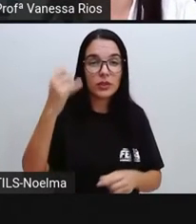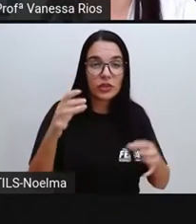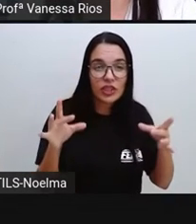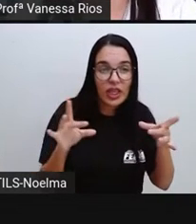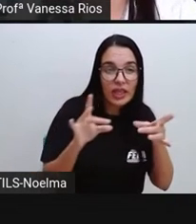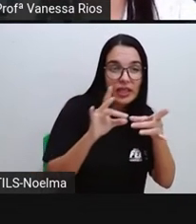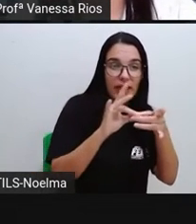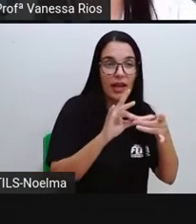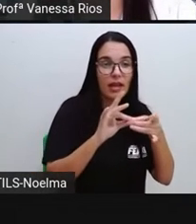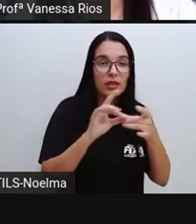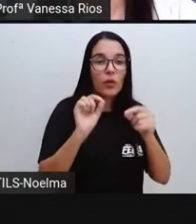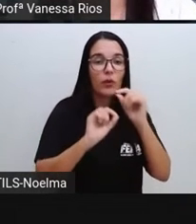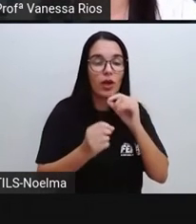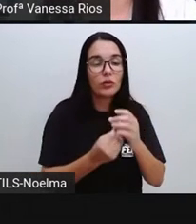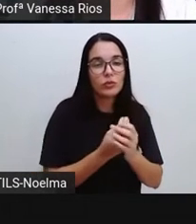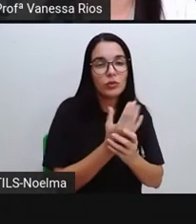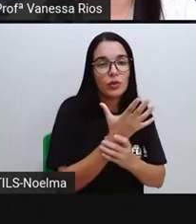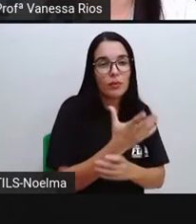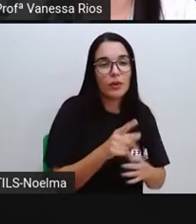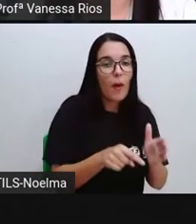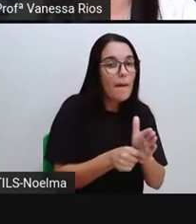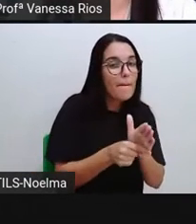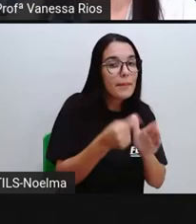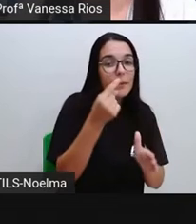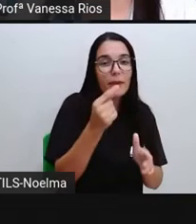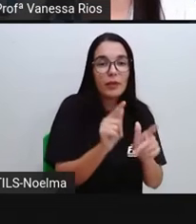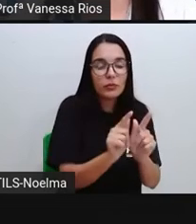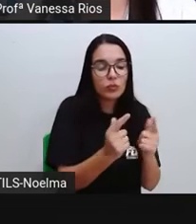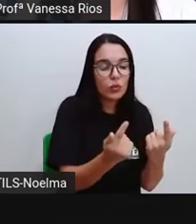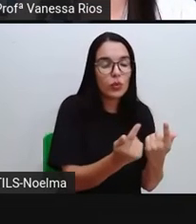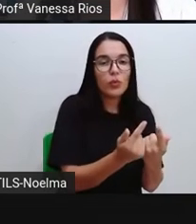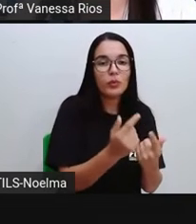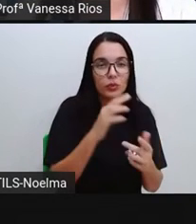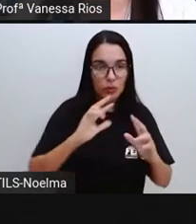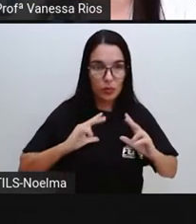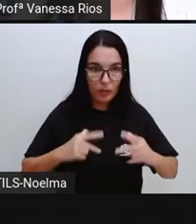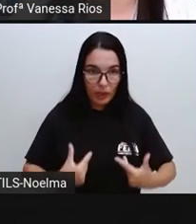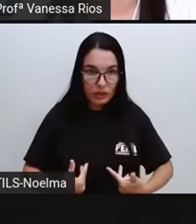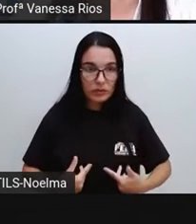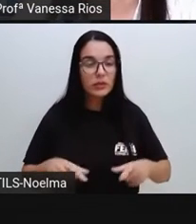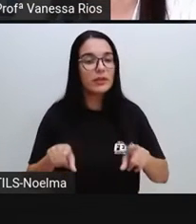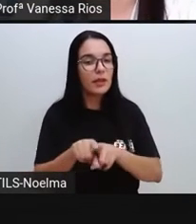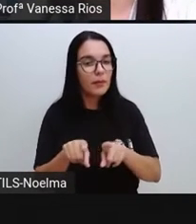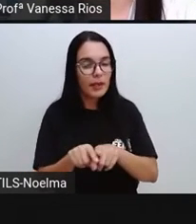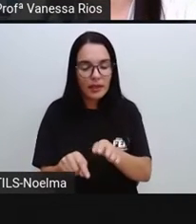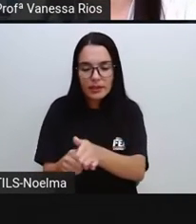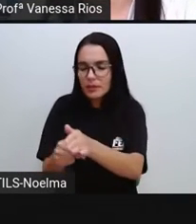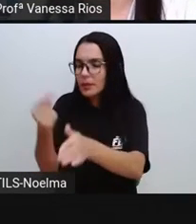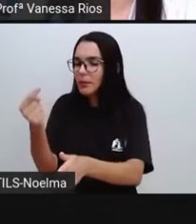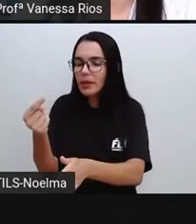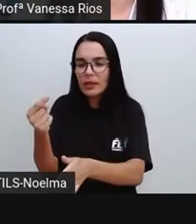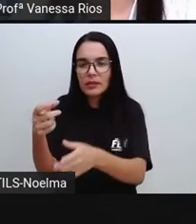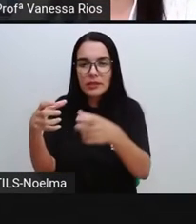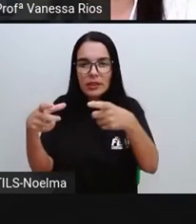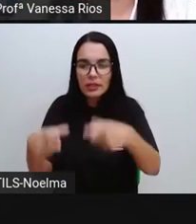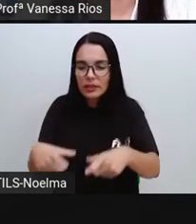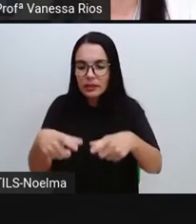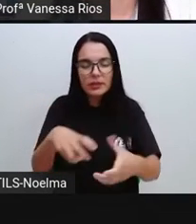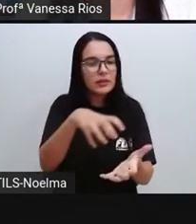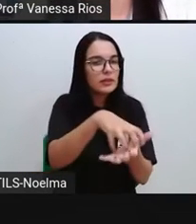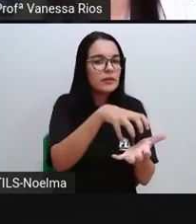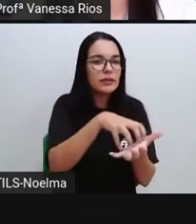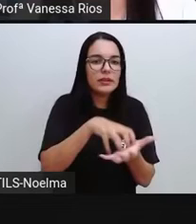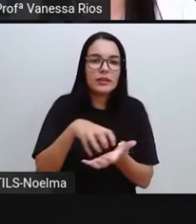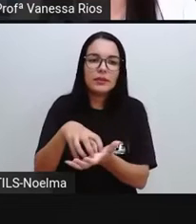e às primeiras civilizações. Então, gente já observa que a agricultura serve como um marco